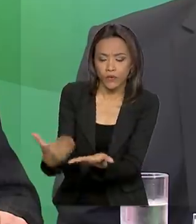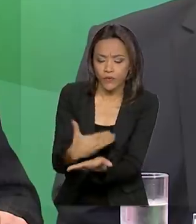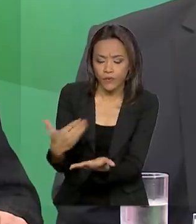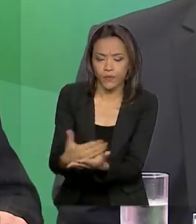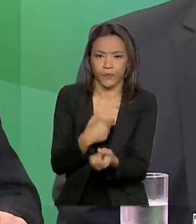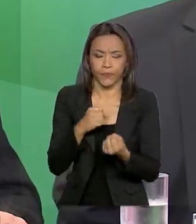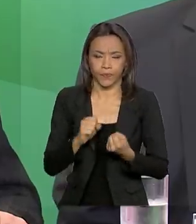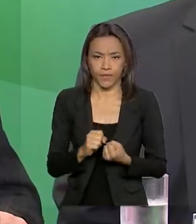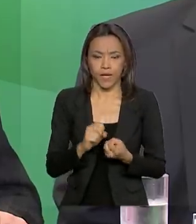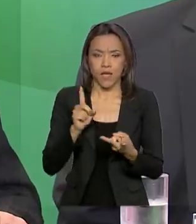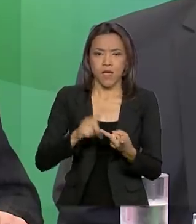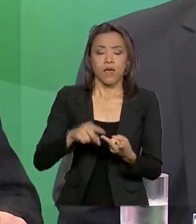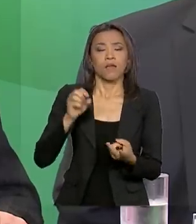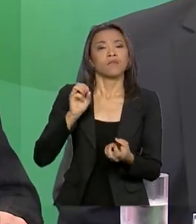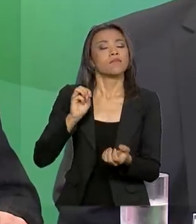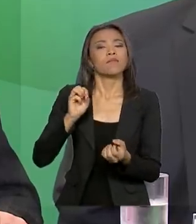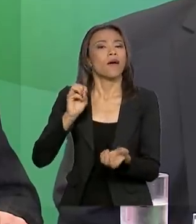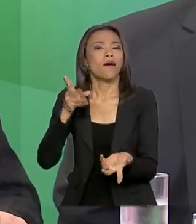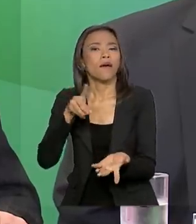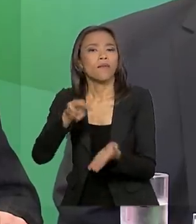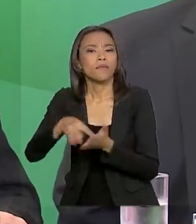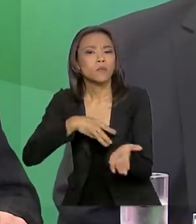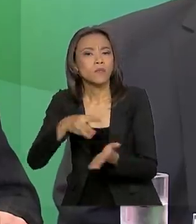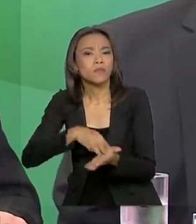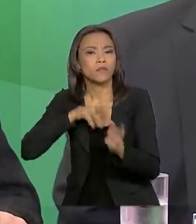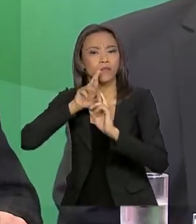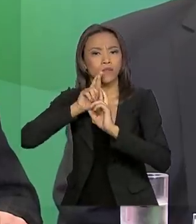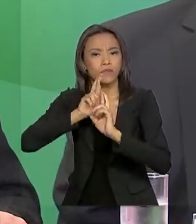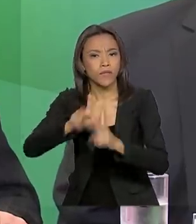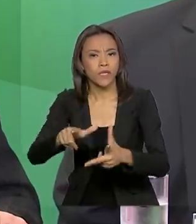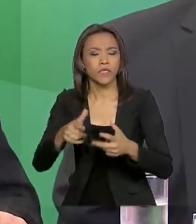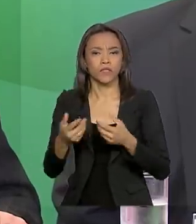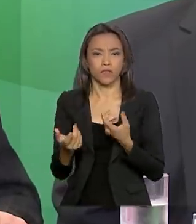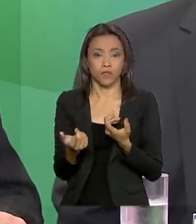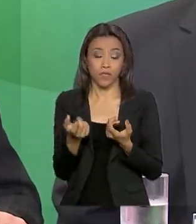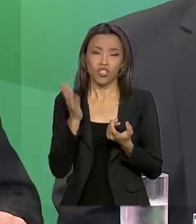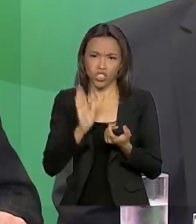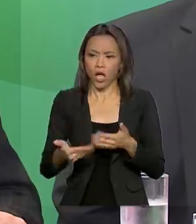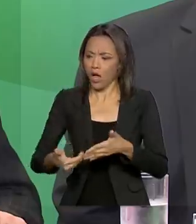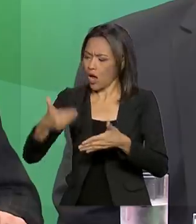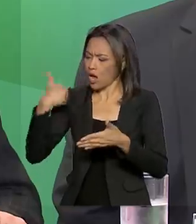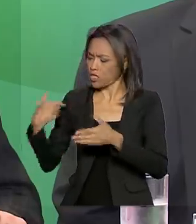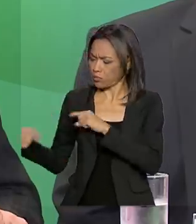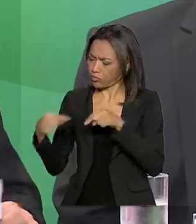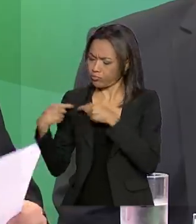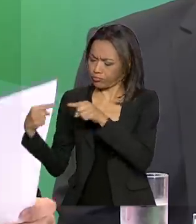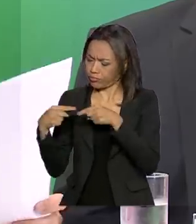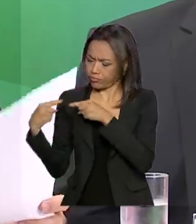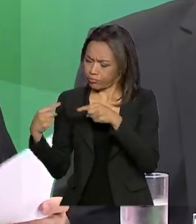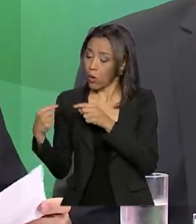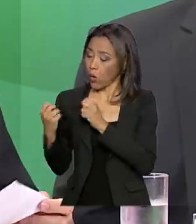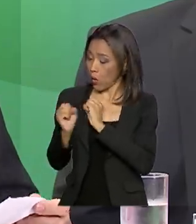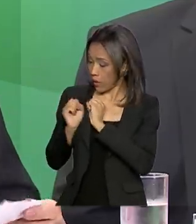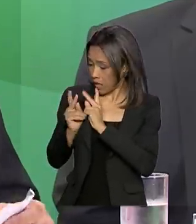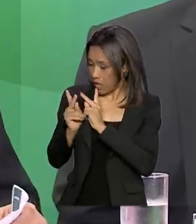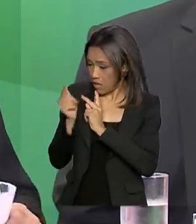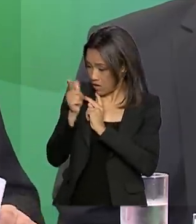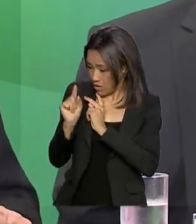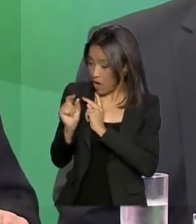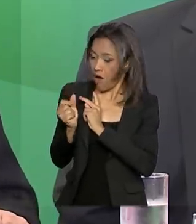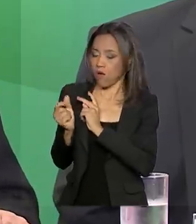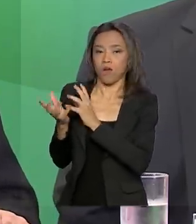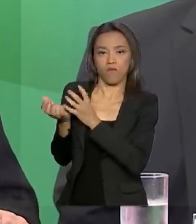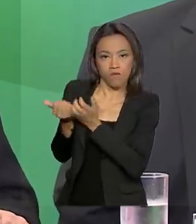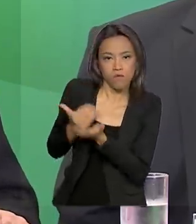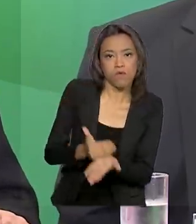diferentes, com métodos diferentes que foram feitos, apresentados e discutidos e começaremos a implementar isso no Brasil inteiro